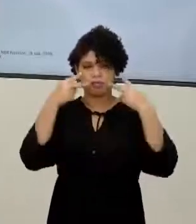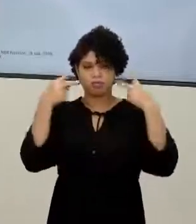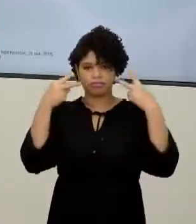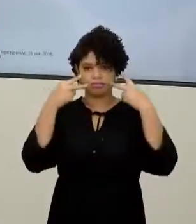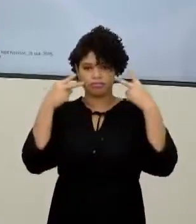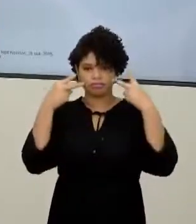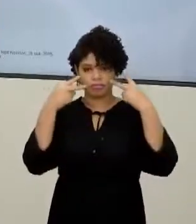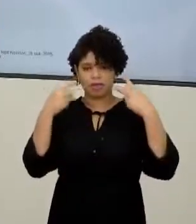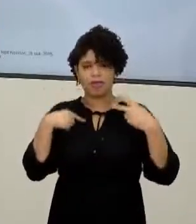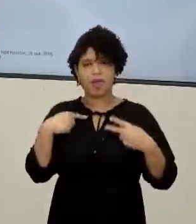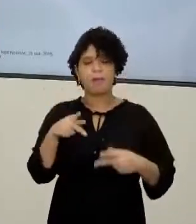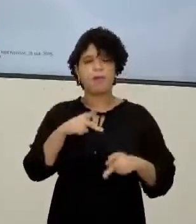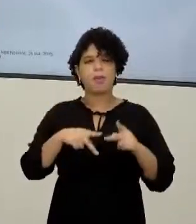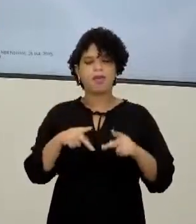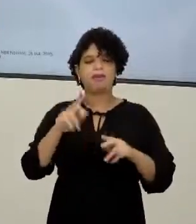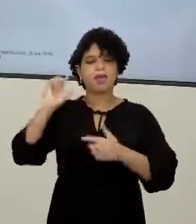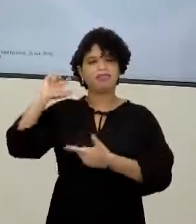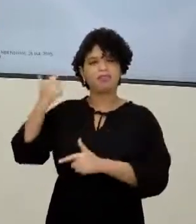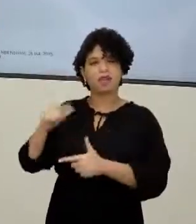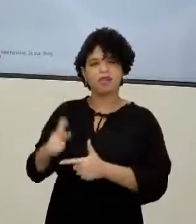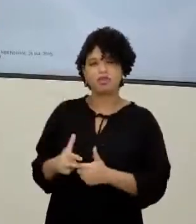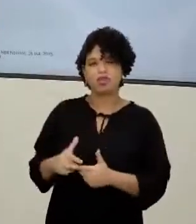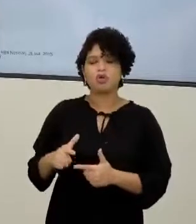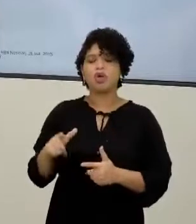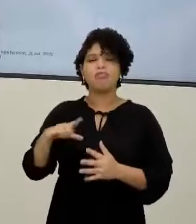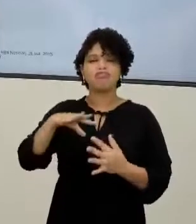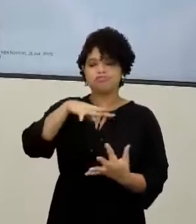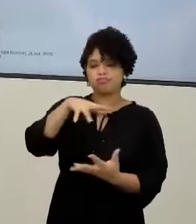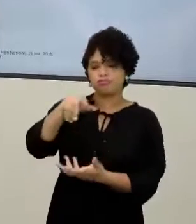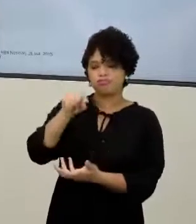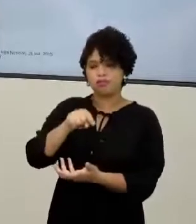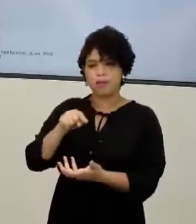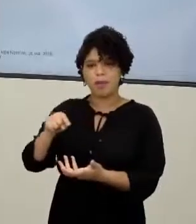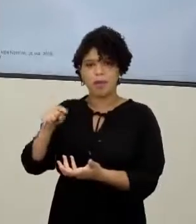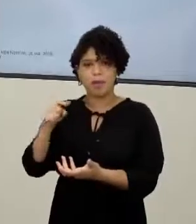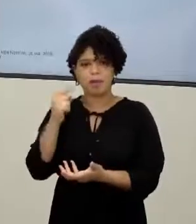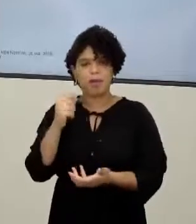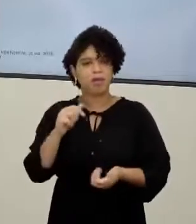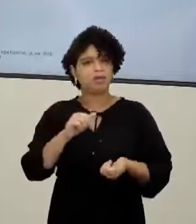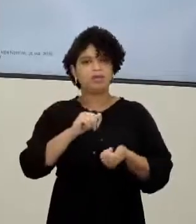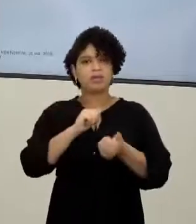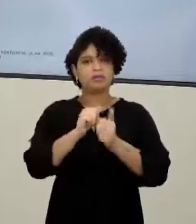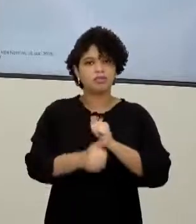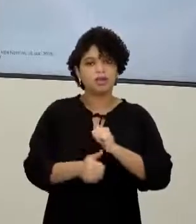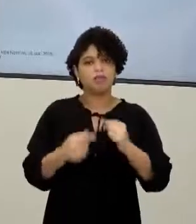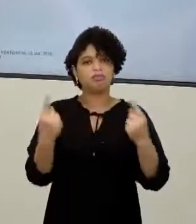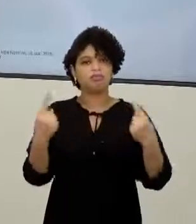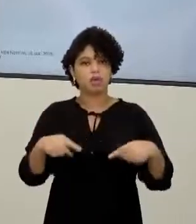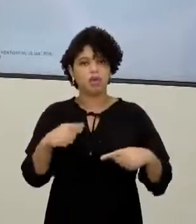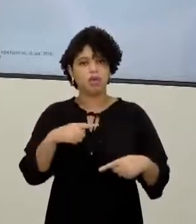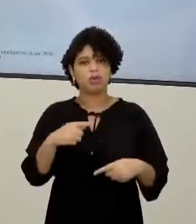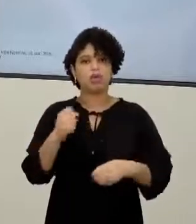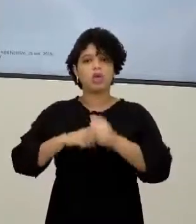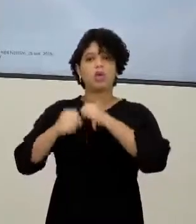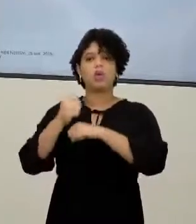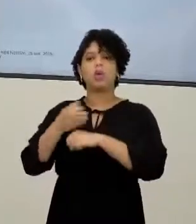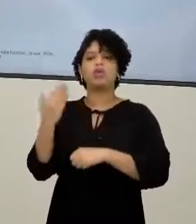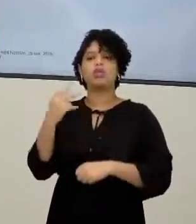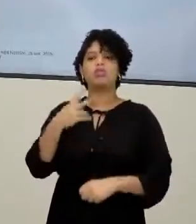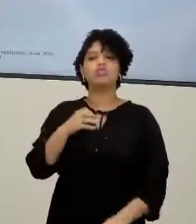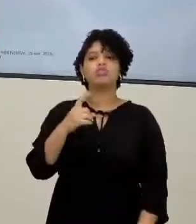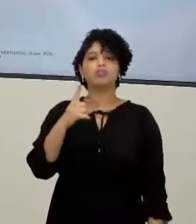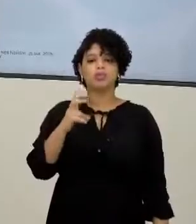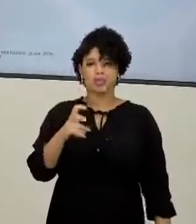povos tradicionais aí do mundo todo Esses Jogos Mundiais aconteceram em 2015, Giba